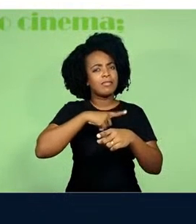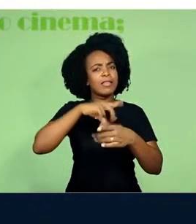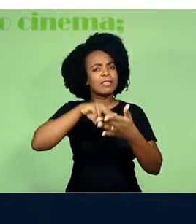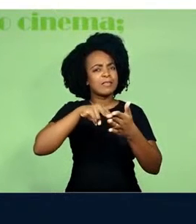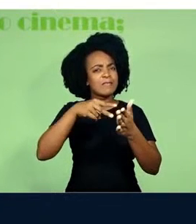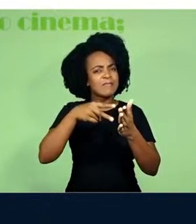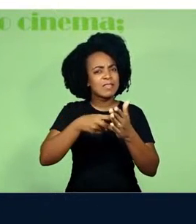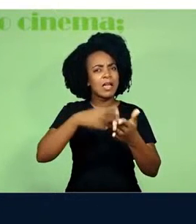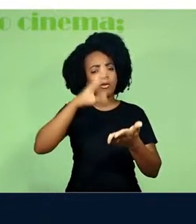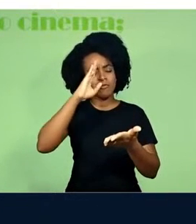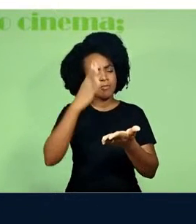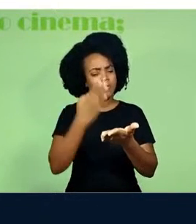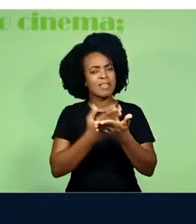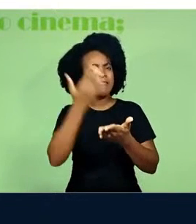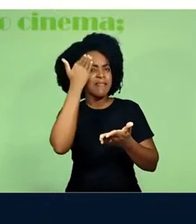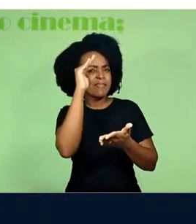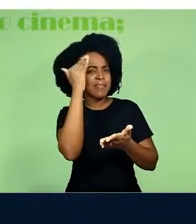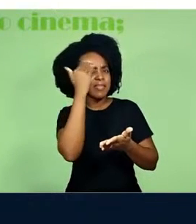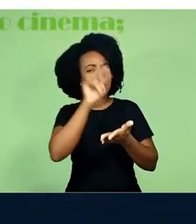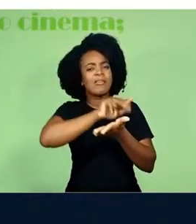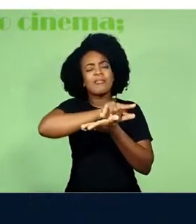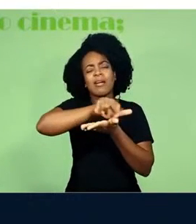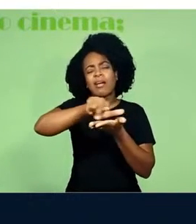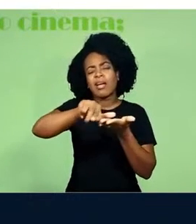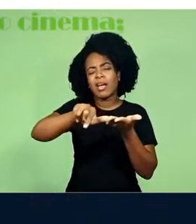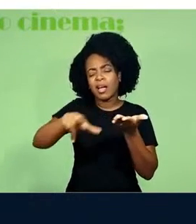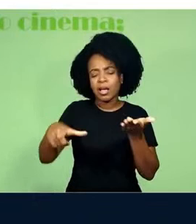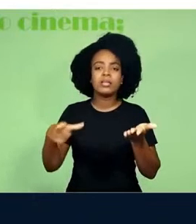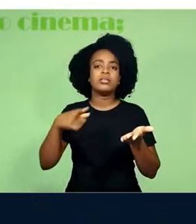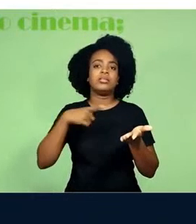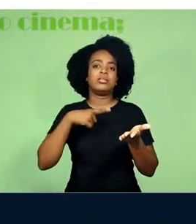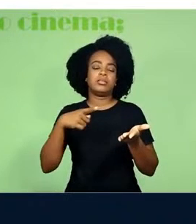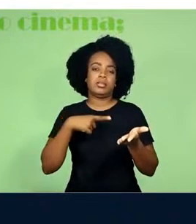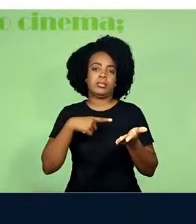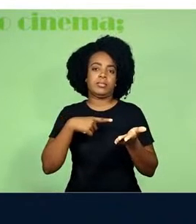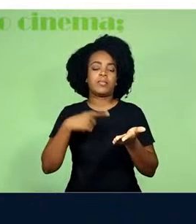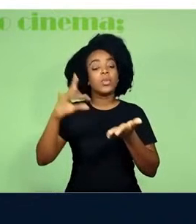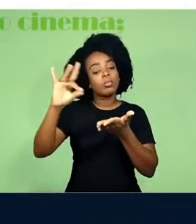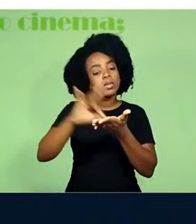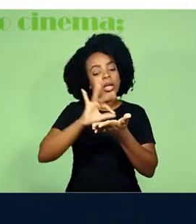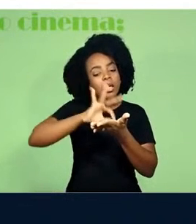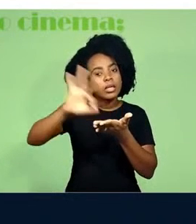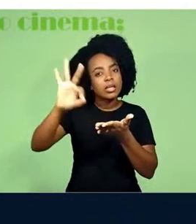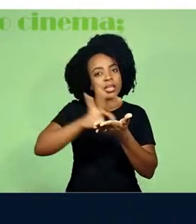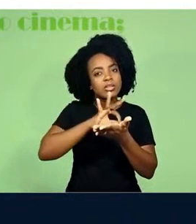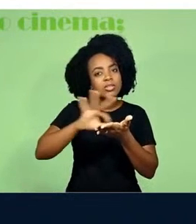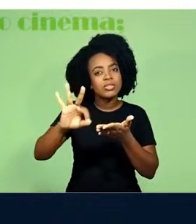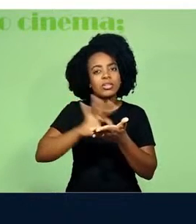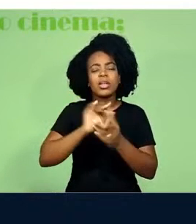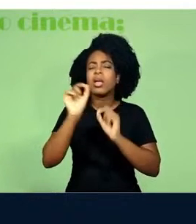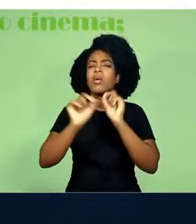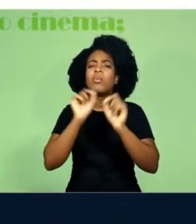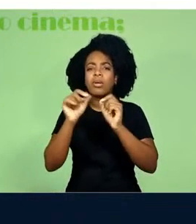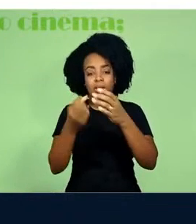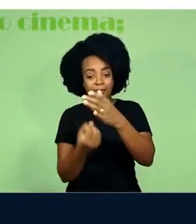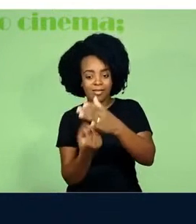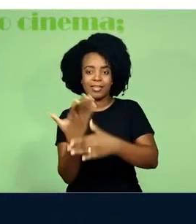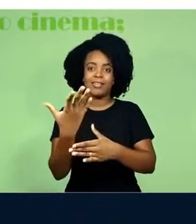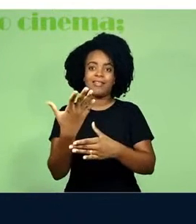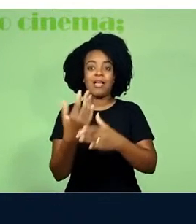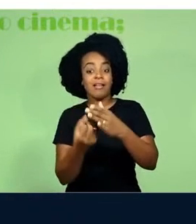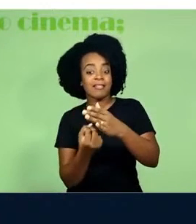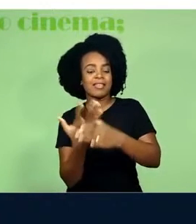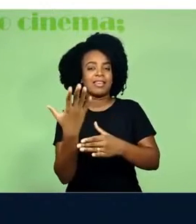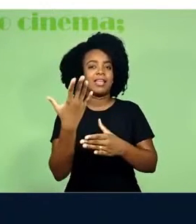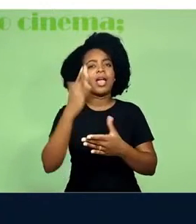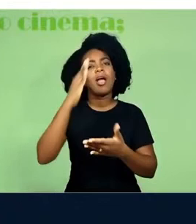esse filme quis dizer isso, isso, isso. O trabalho de crítica é um trabalho de criação. O que eu estou fazendo aqui é criar